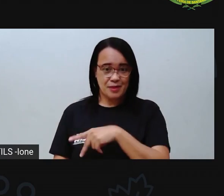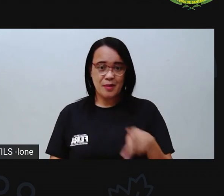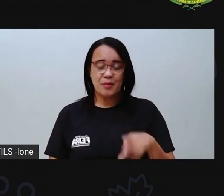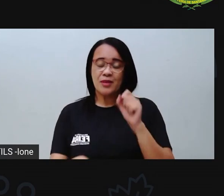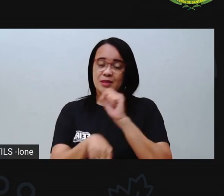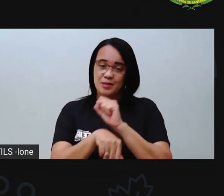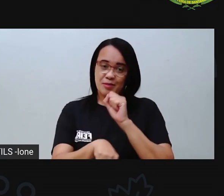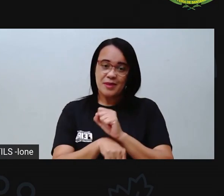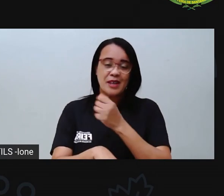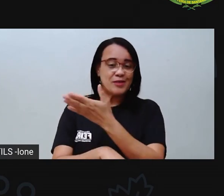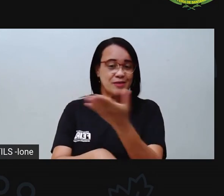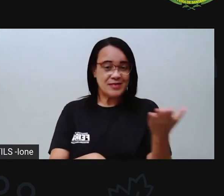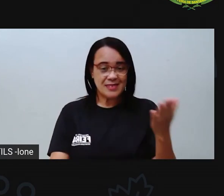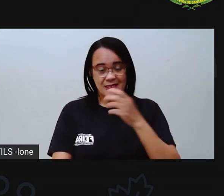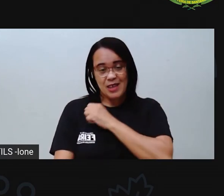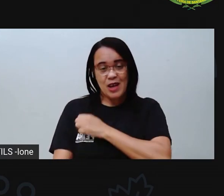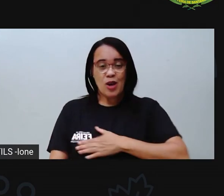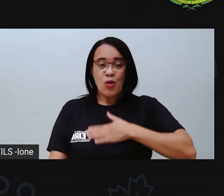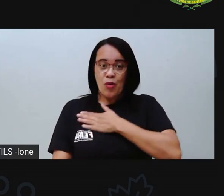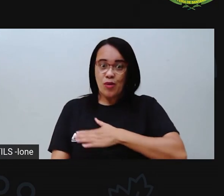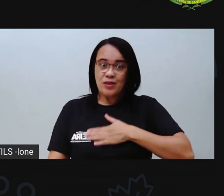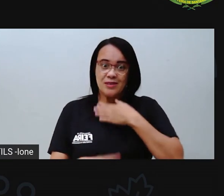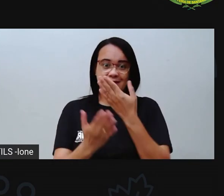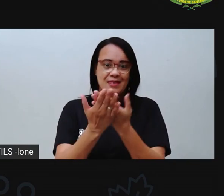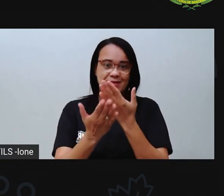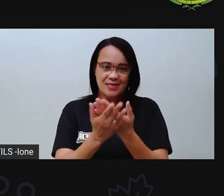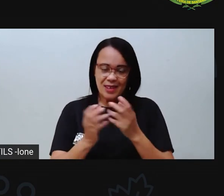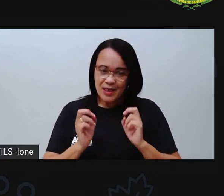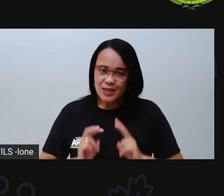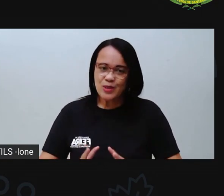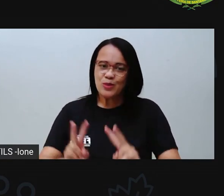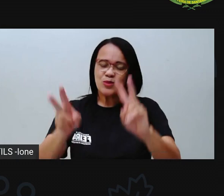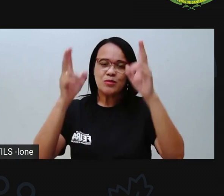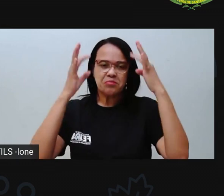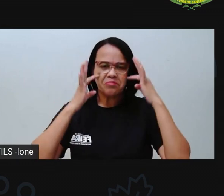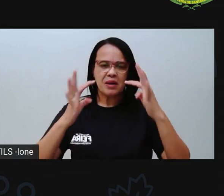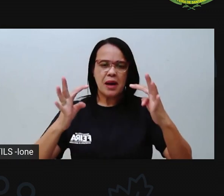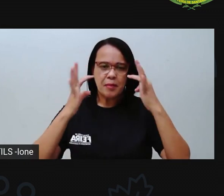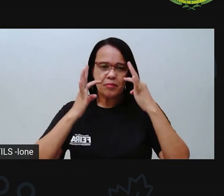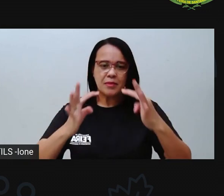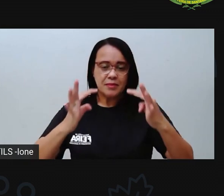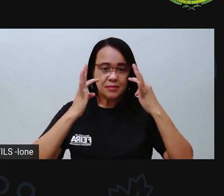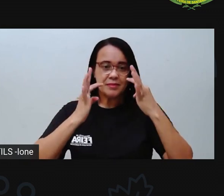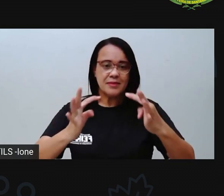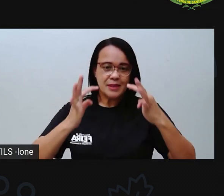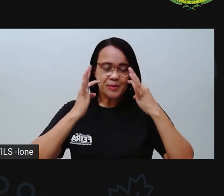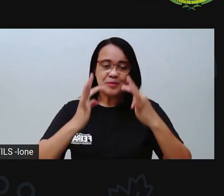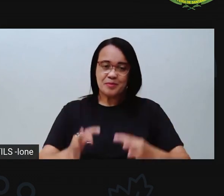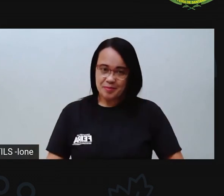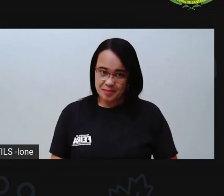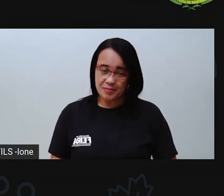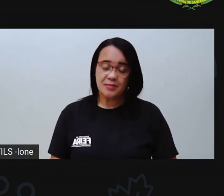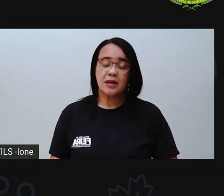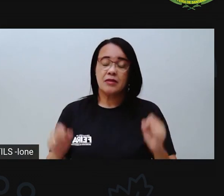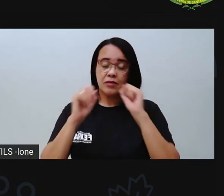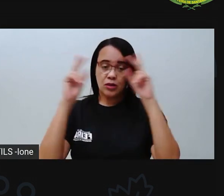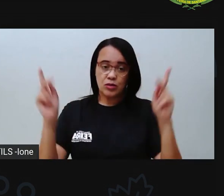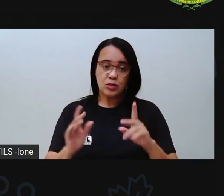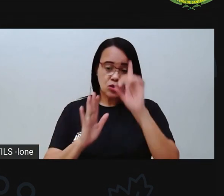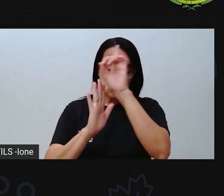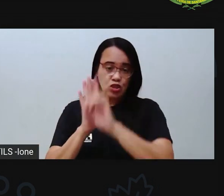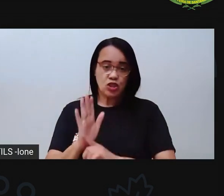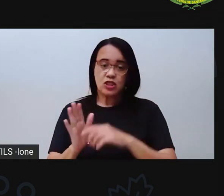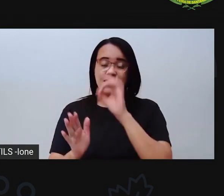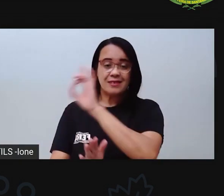tenham curtido a aula. Que vocês continuem observando, né? E valorizando os direitos que